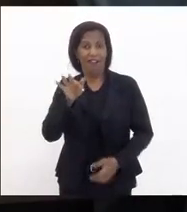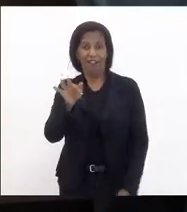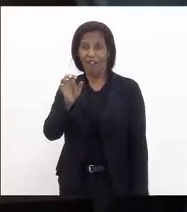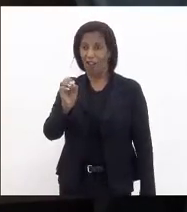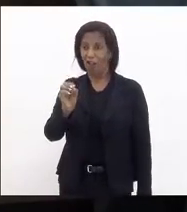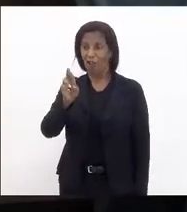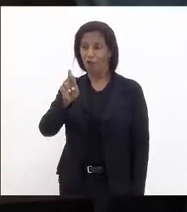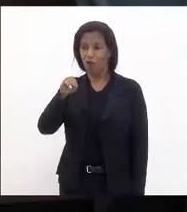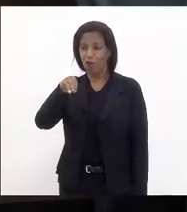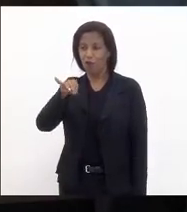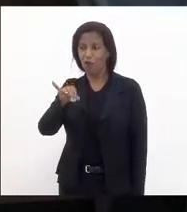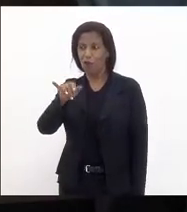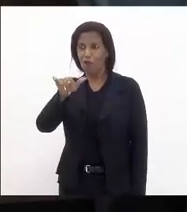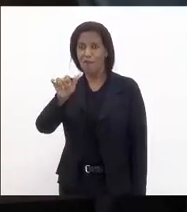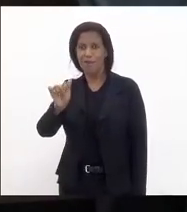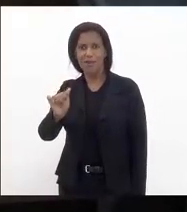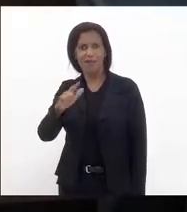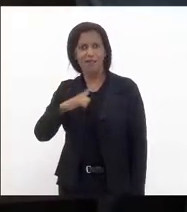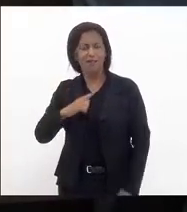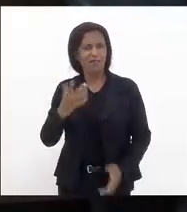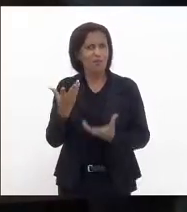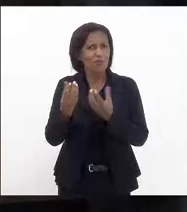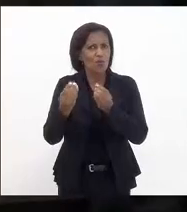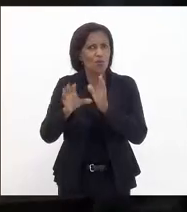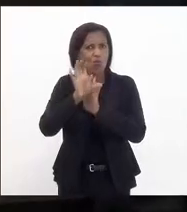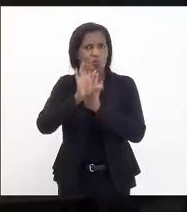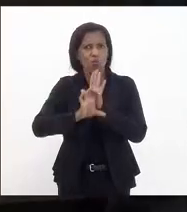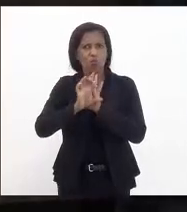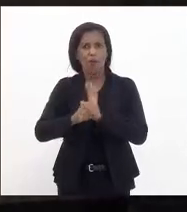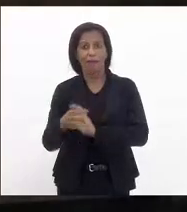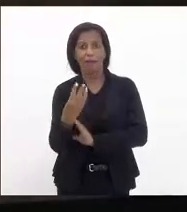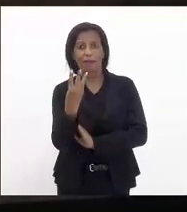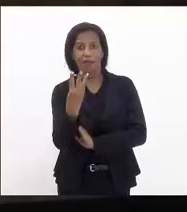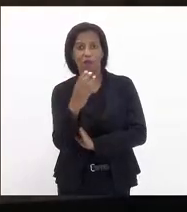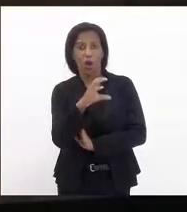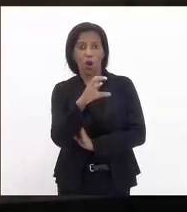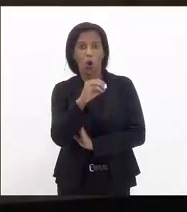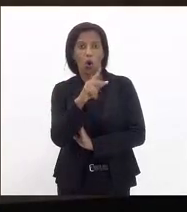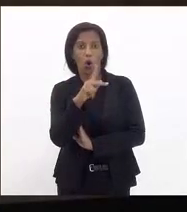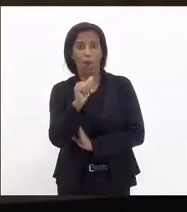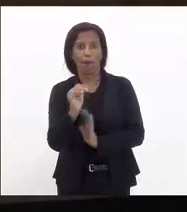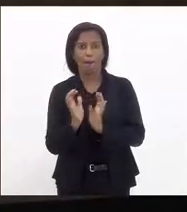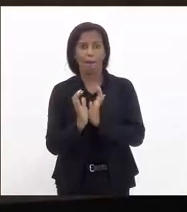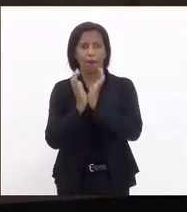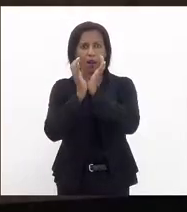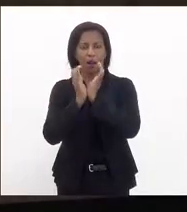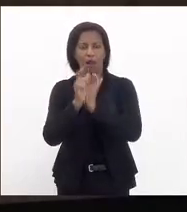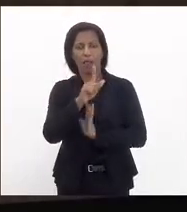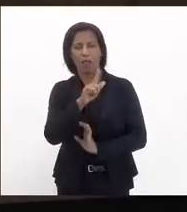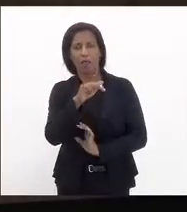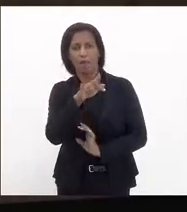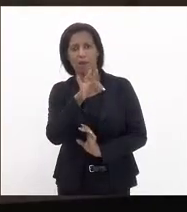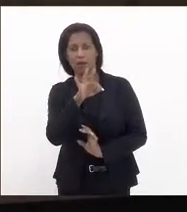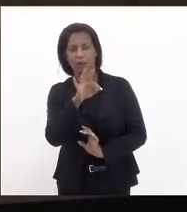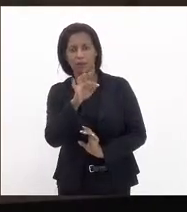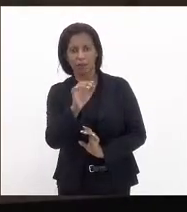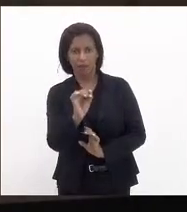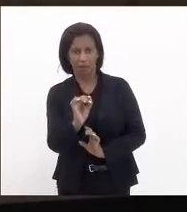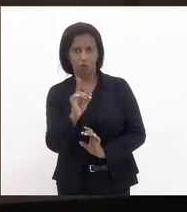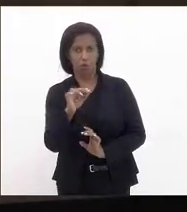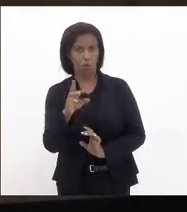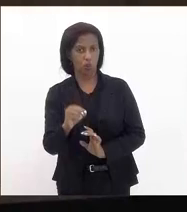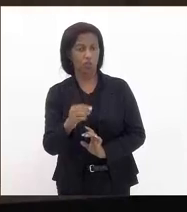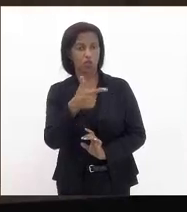muito mais no currículo ela tem três copas libertadores 2011 2013